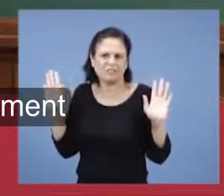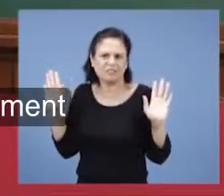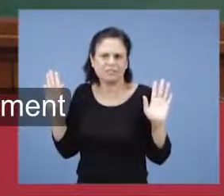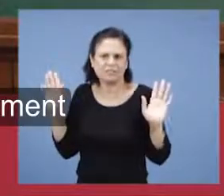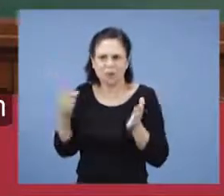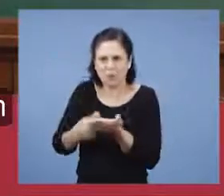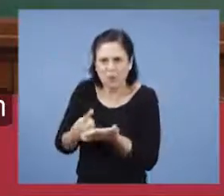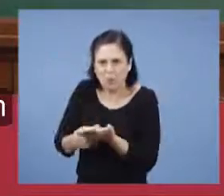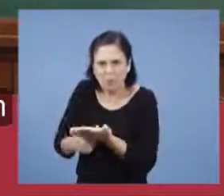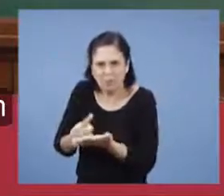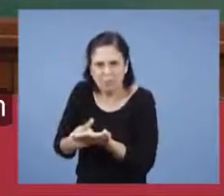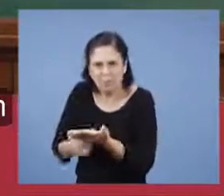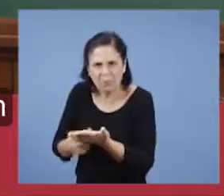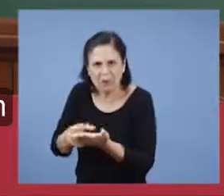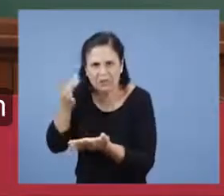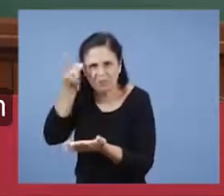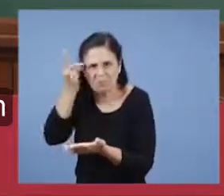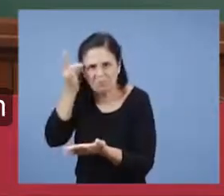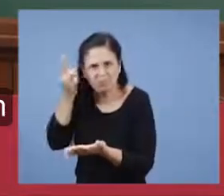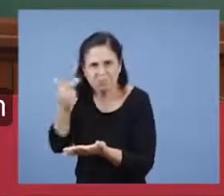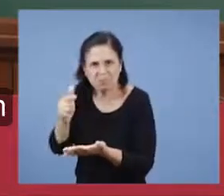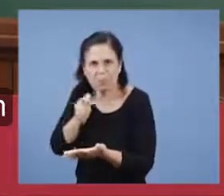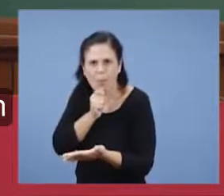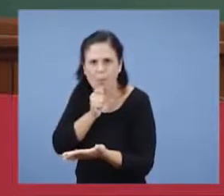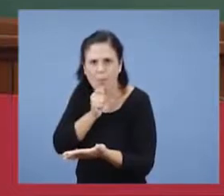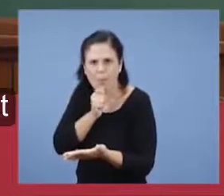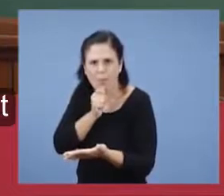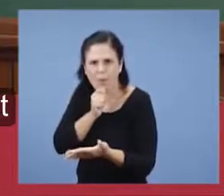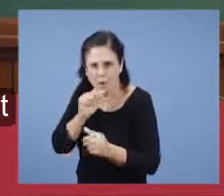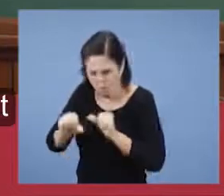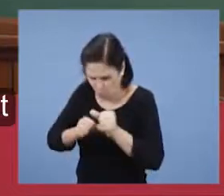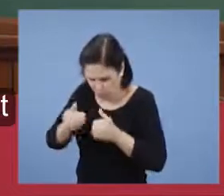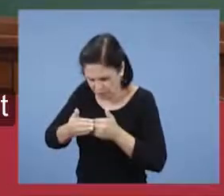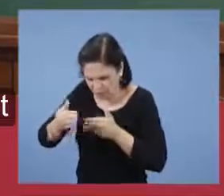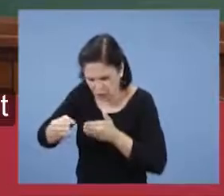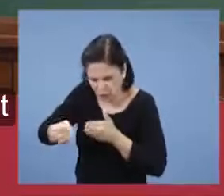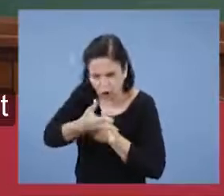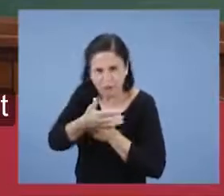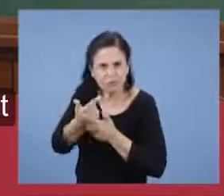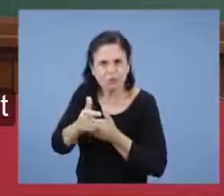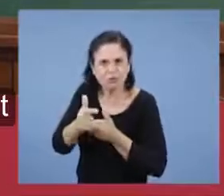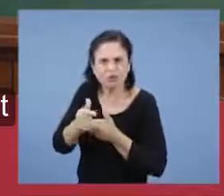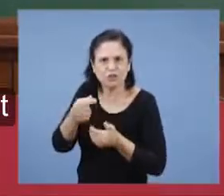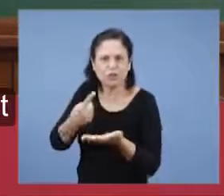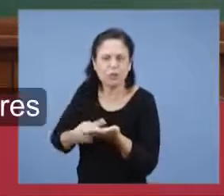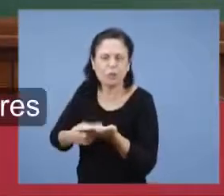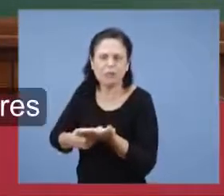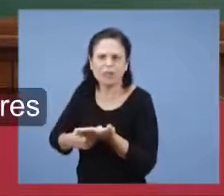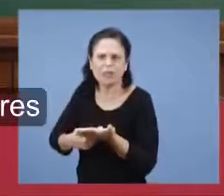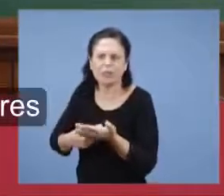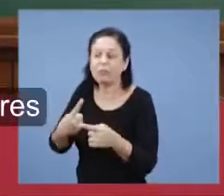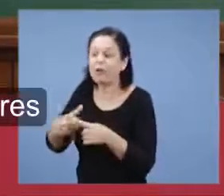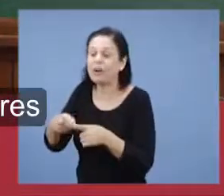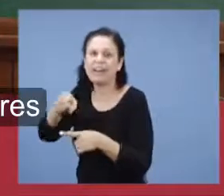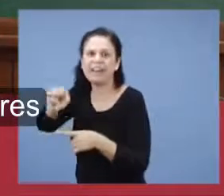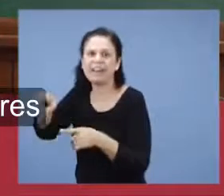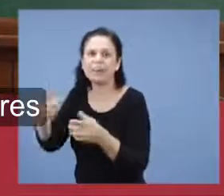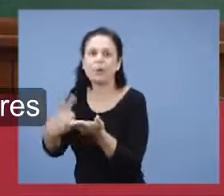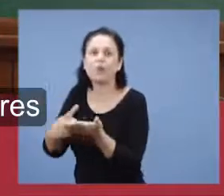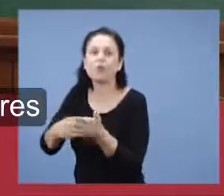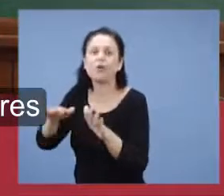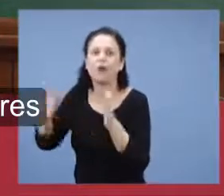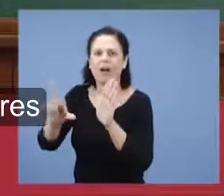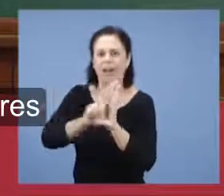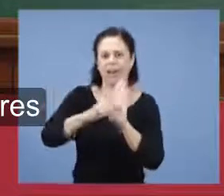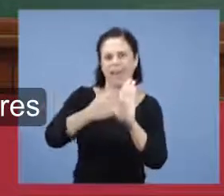compromisso com aquilo que era espiritual. Do novo nascimento. Eles não tinham. Eles tinham com a lei. Então, porque estava na Bíblia. Então,